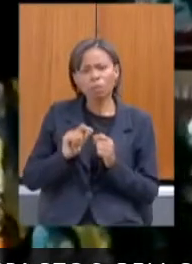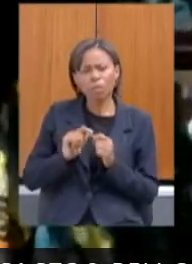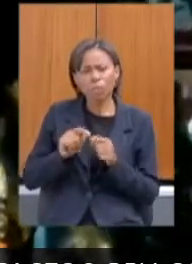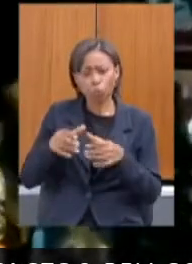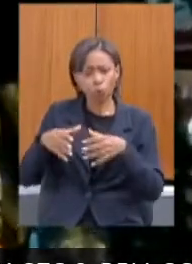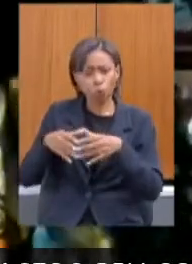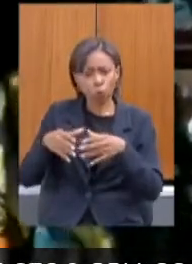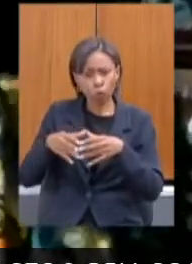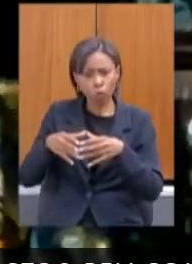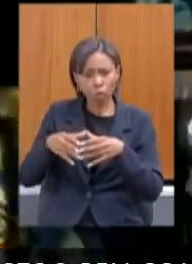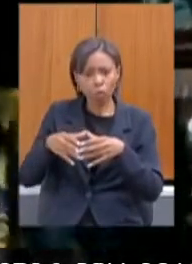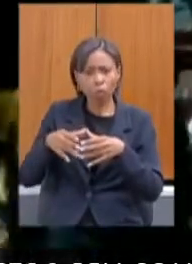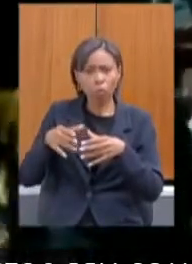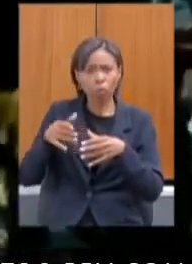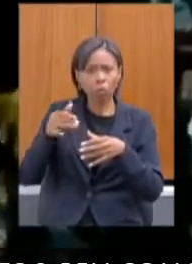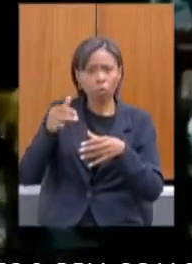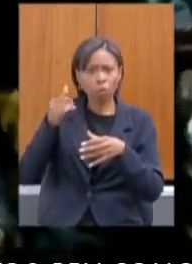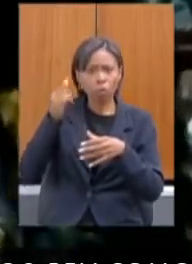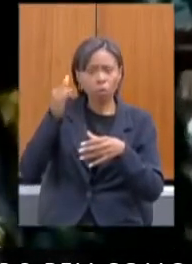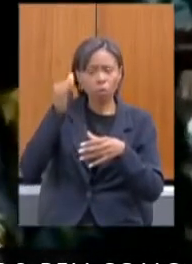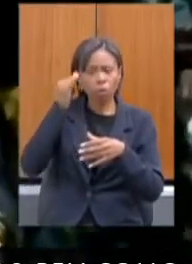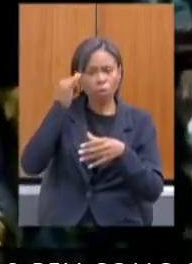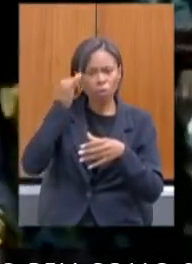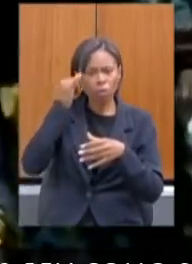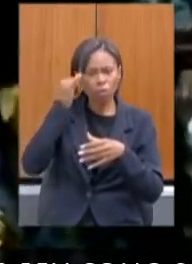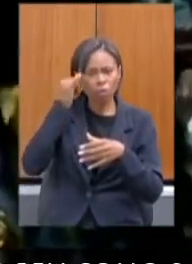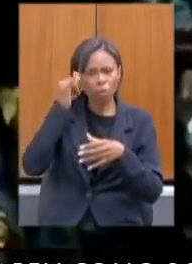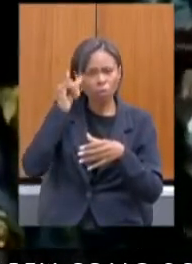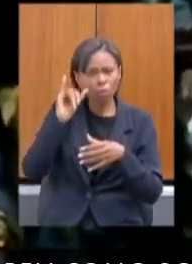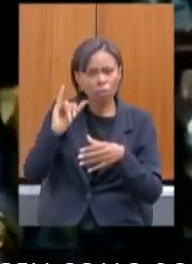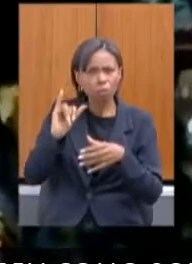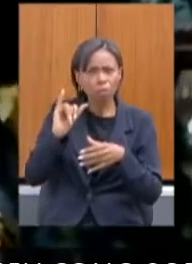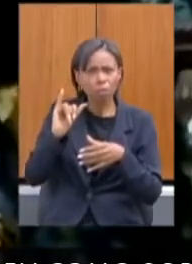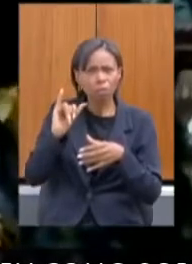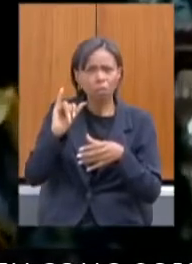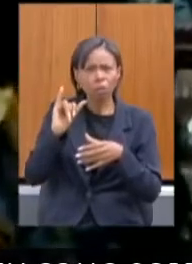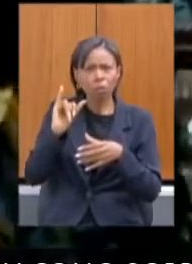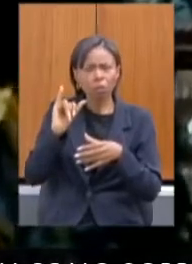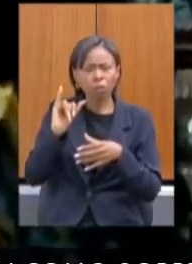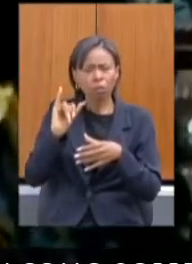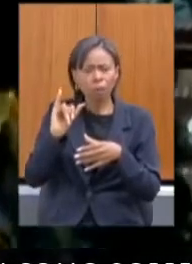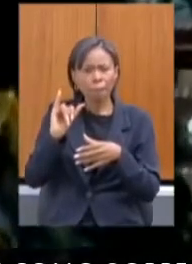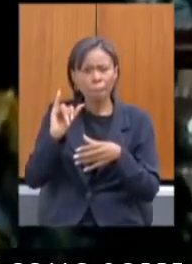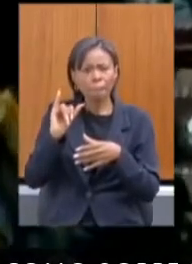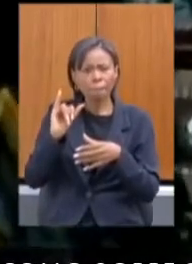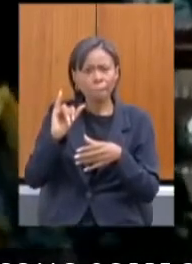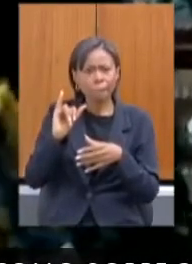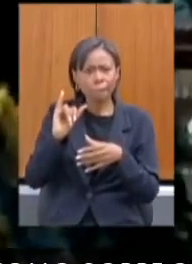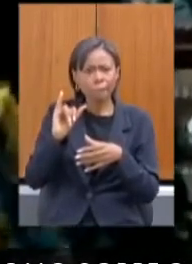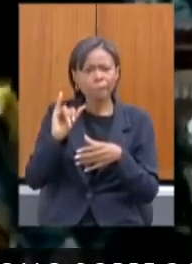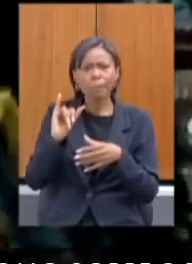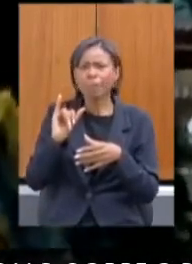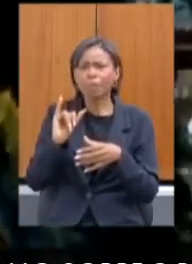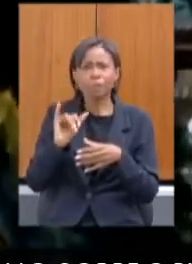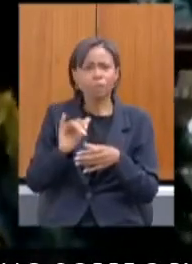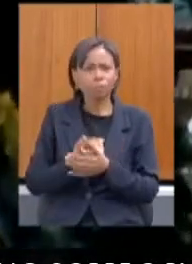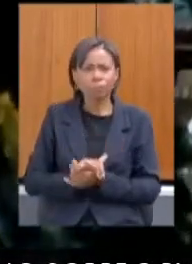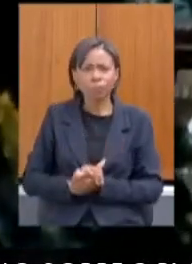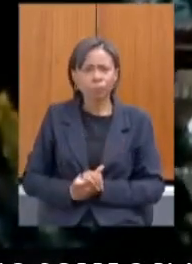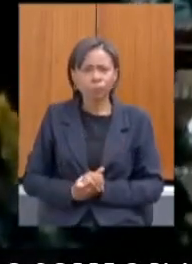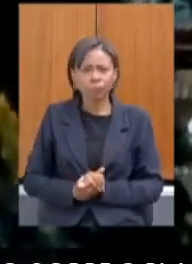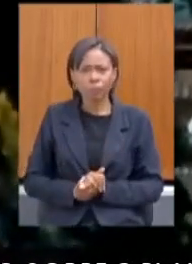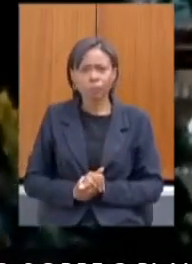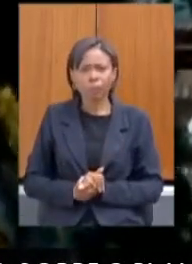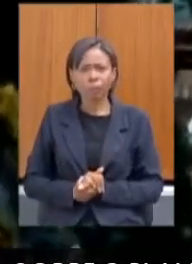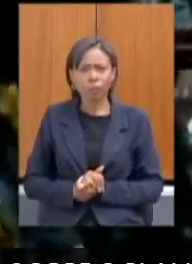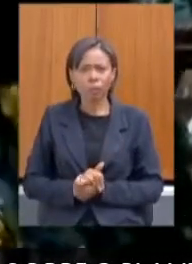Combate à Prevenção à Tortura. O Comitê na Reforma Administrativa ficou alocado na Secretaria de Desenvolvimento